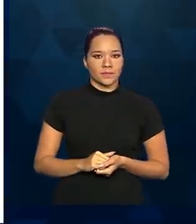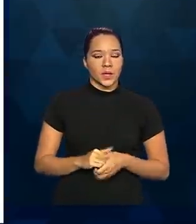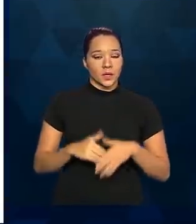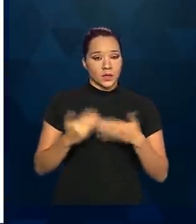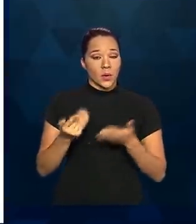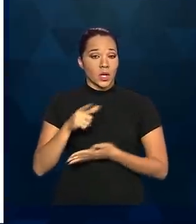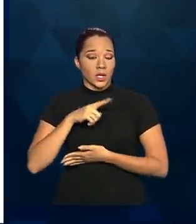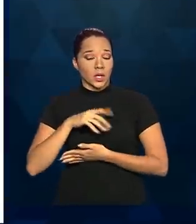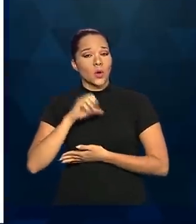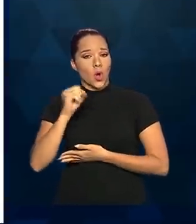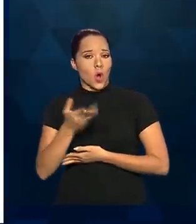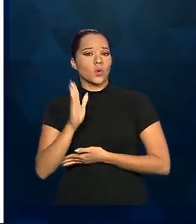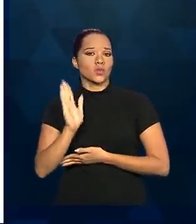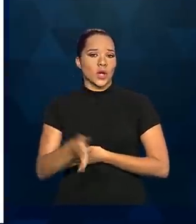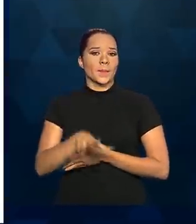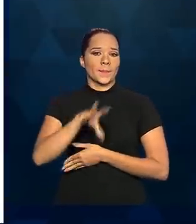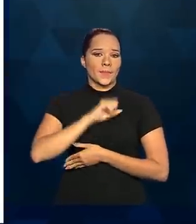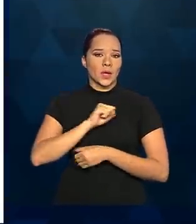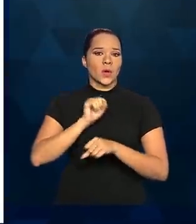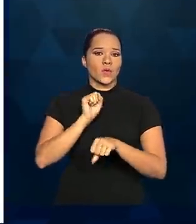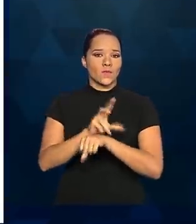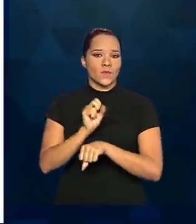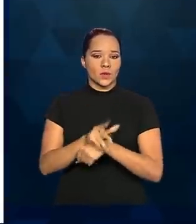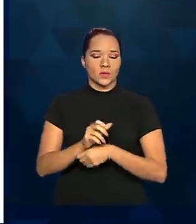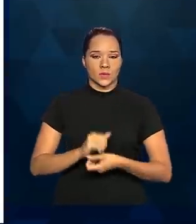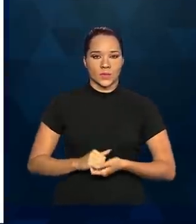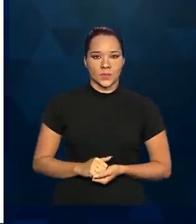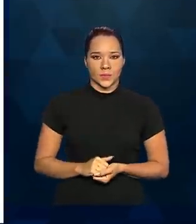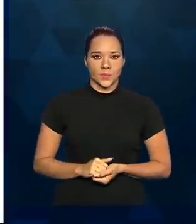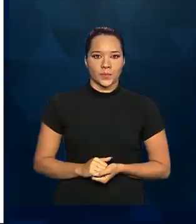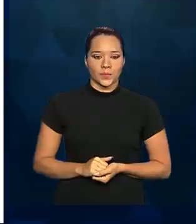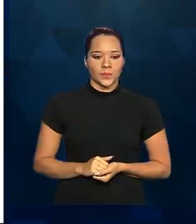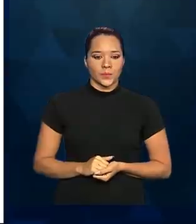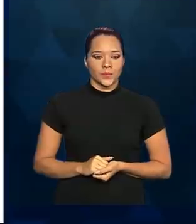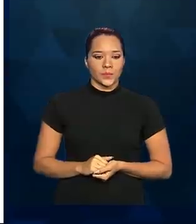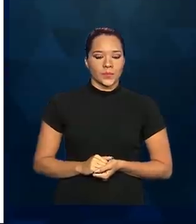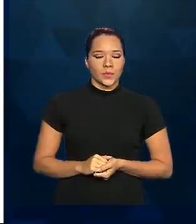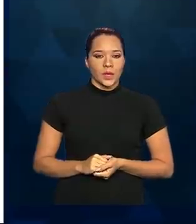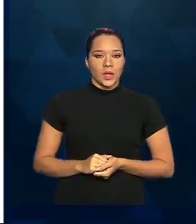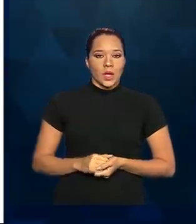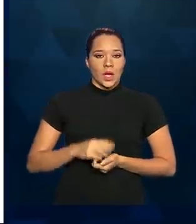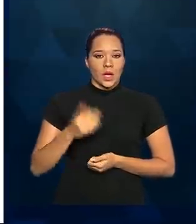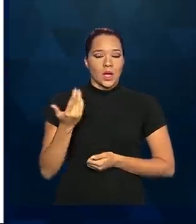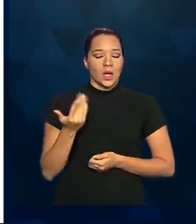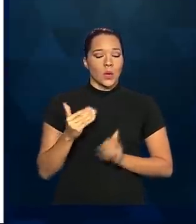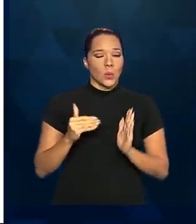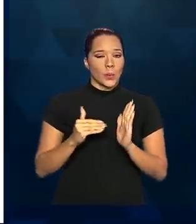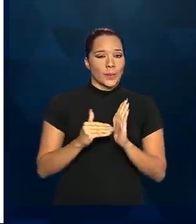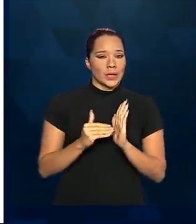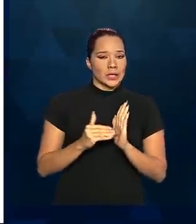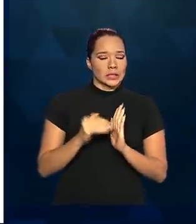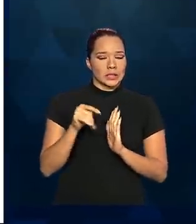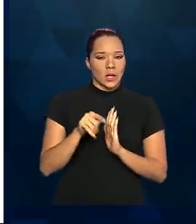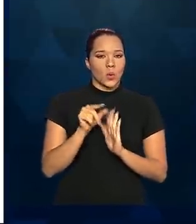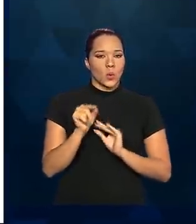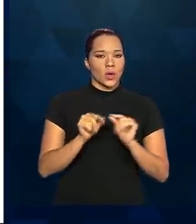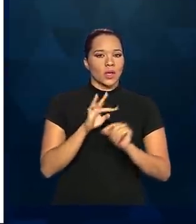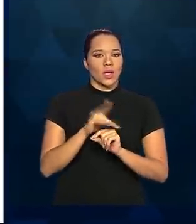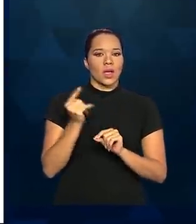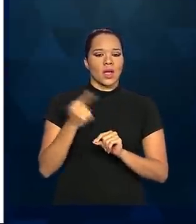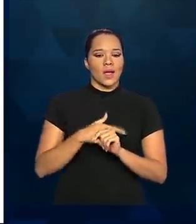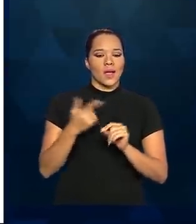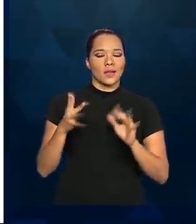têm ou já tiveram o vírus. A penúltima pergunta de pesquisa é a transmissão intrafamiliar.